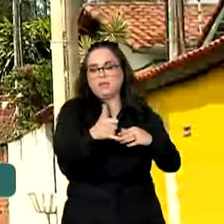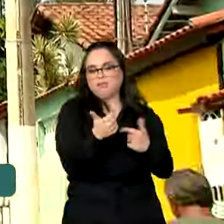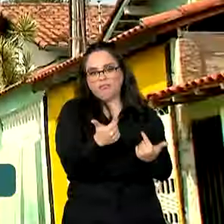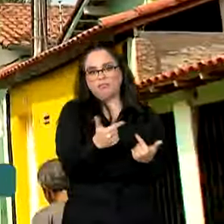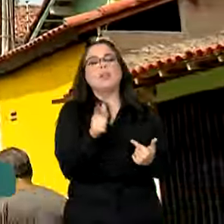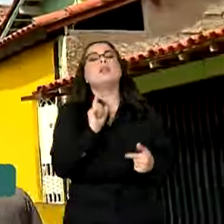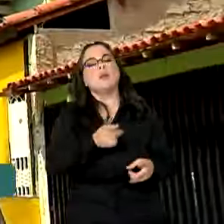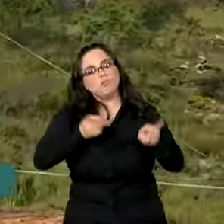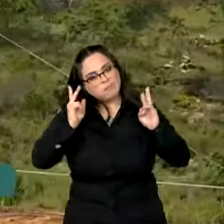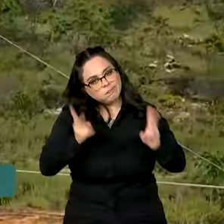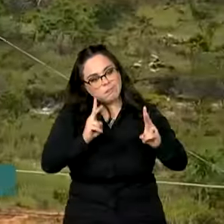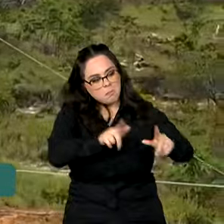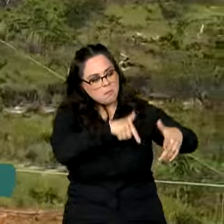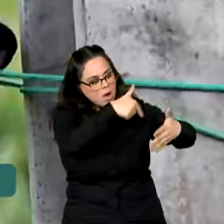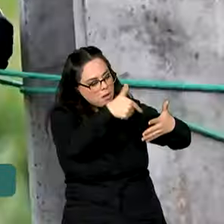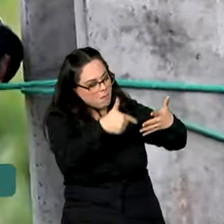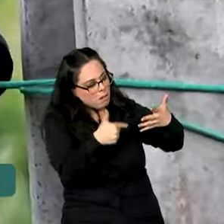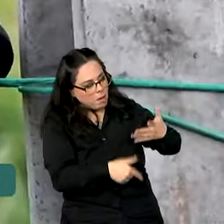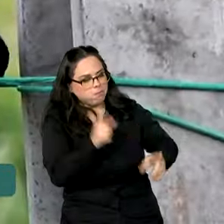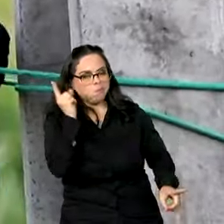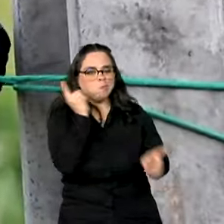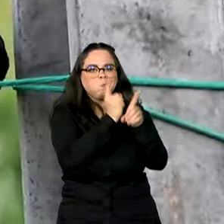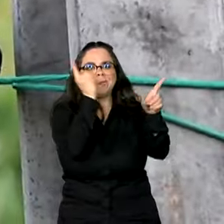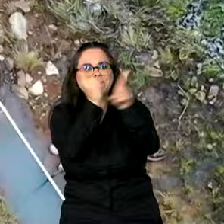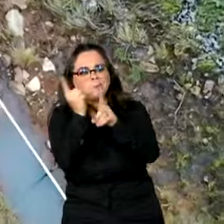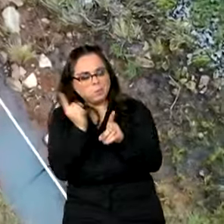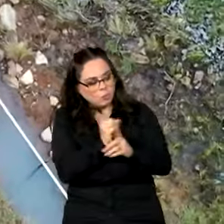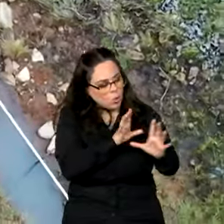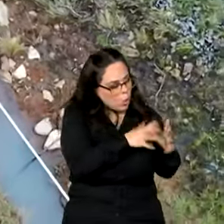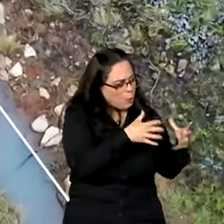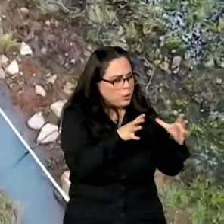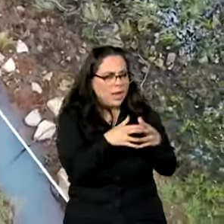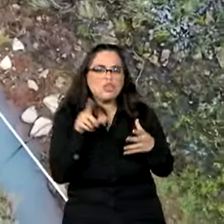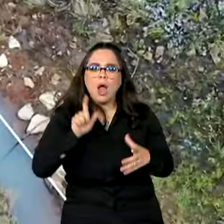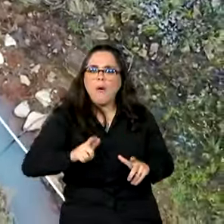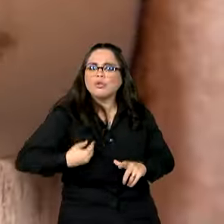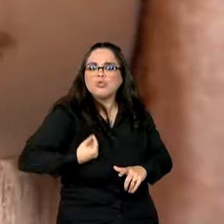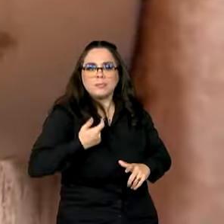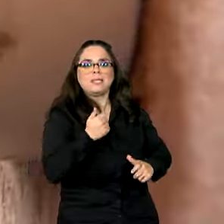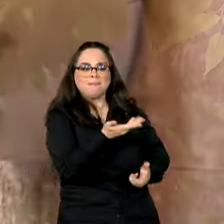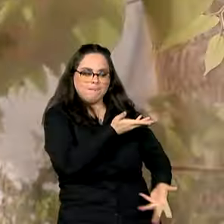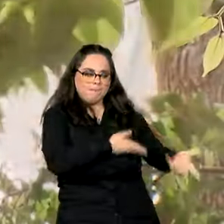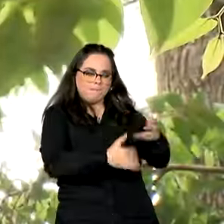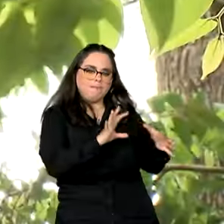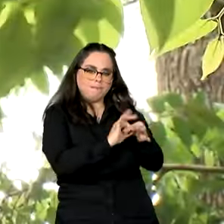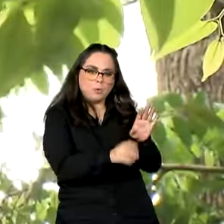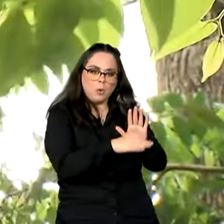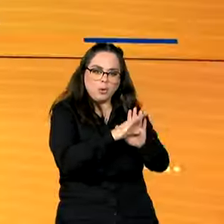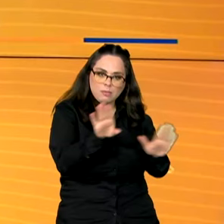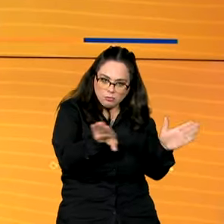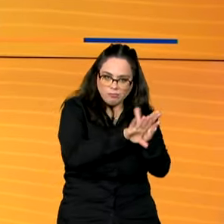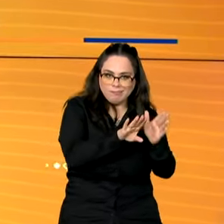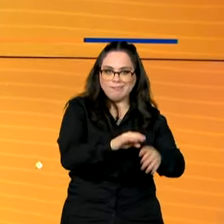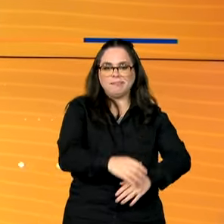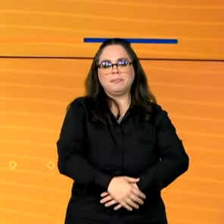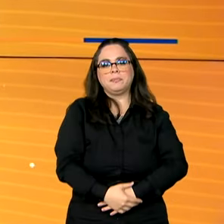seguem as ações para identificar as comunidades que precisam ser atendidas pelo programa.